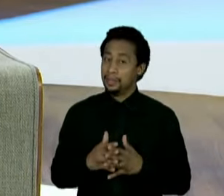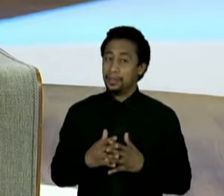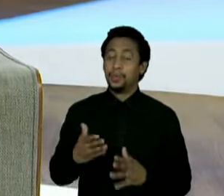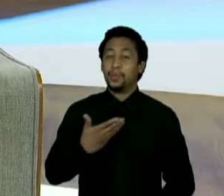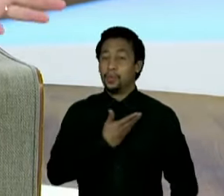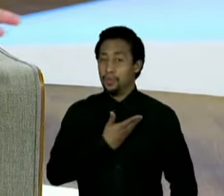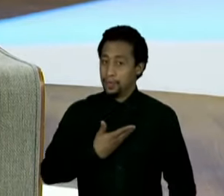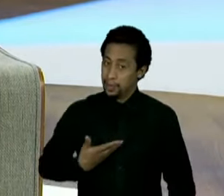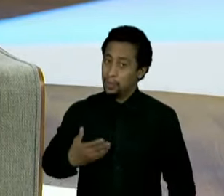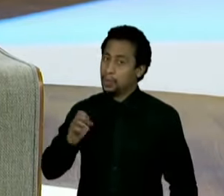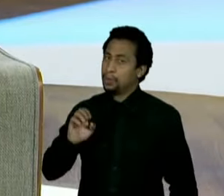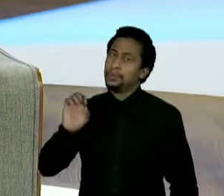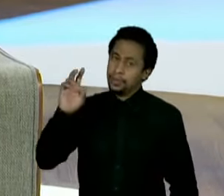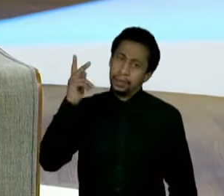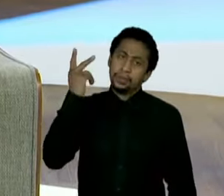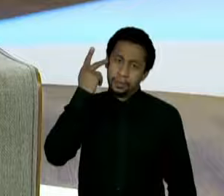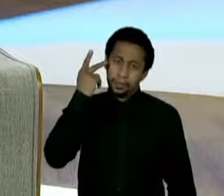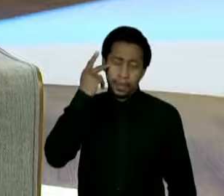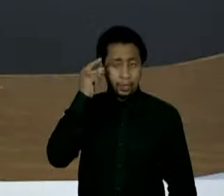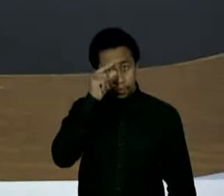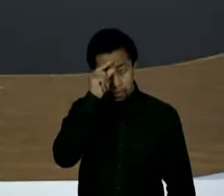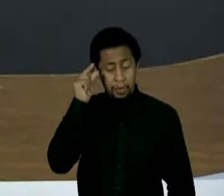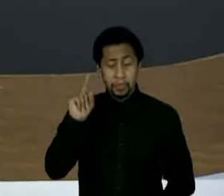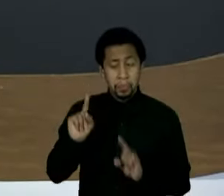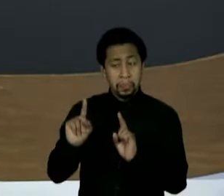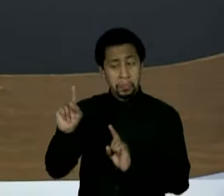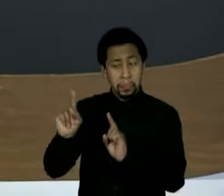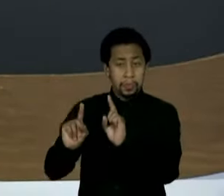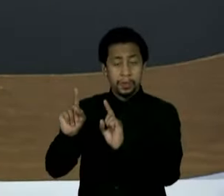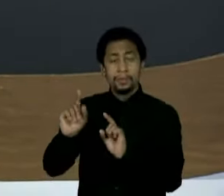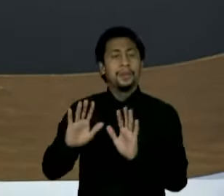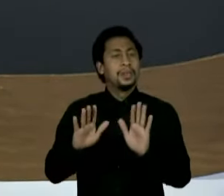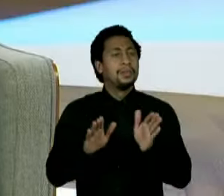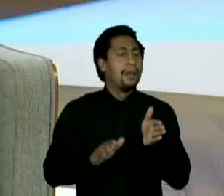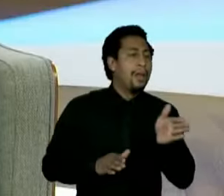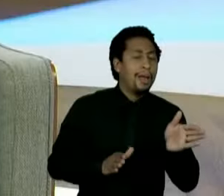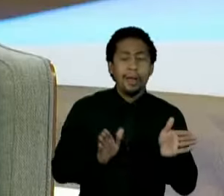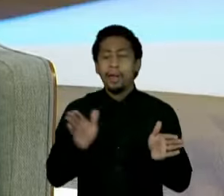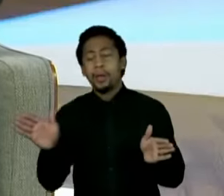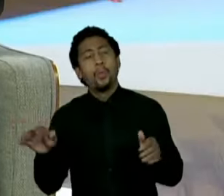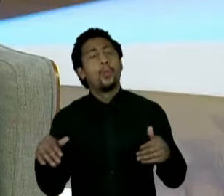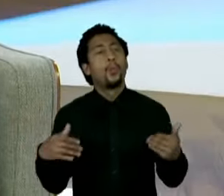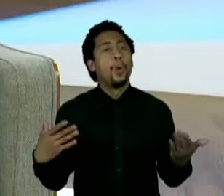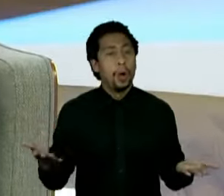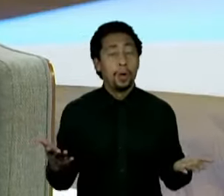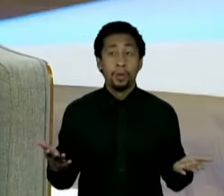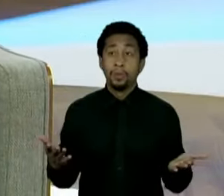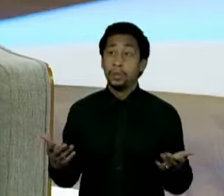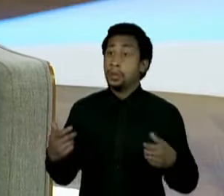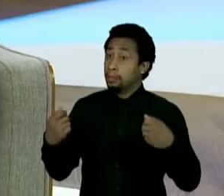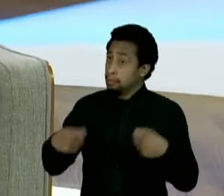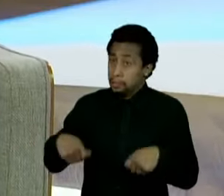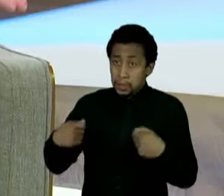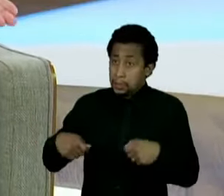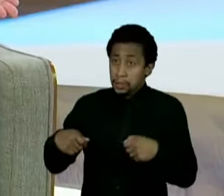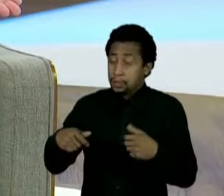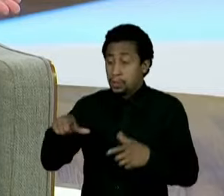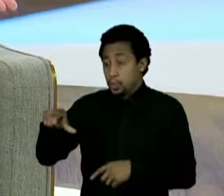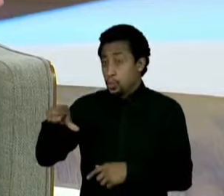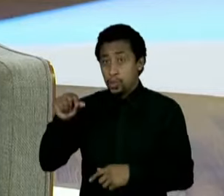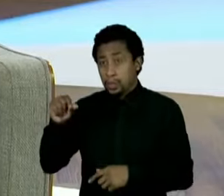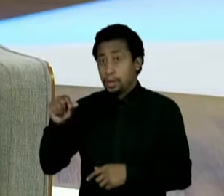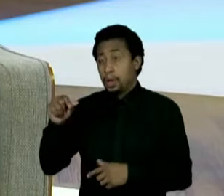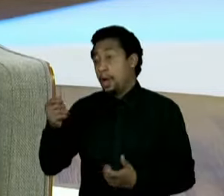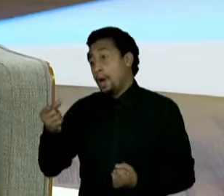fora. Hoje, nas pesquisas, tem Mas qual caminho e qual outro? Ele só tem dois caminhos. Os caminhos que existem são os dois candidatos a prender na